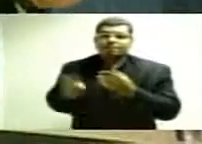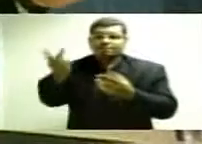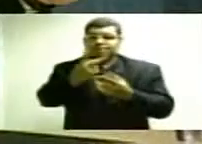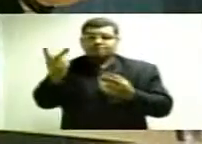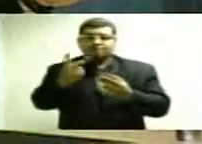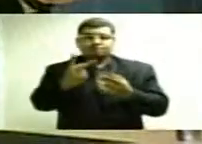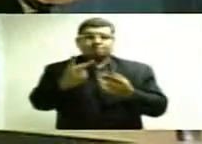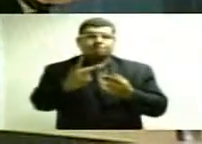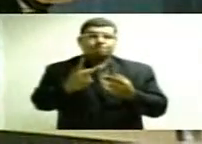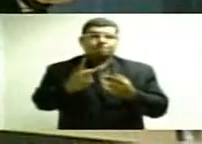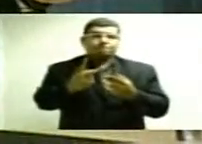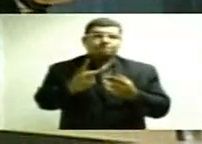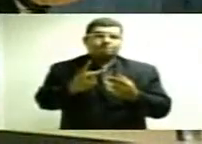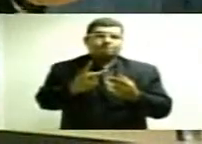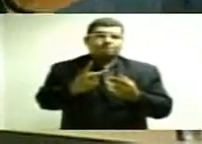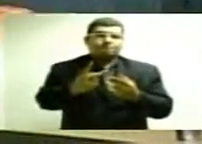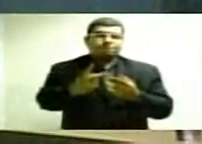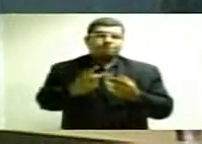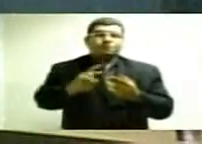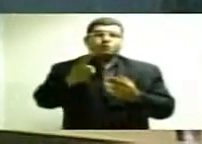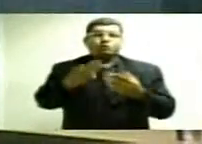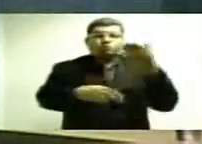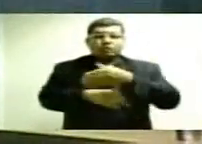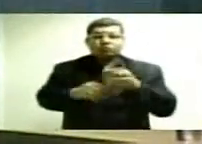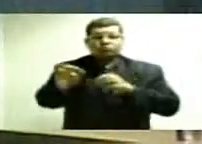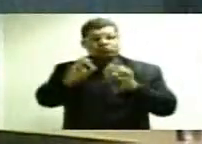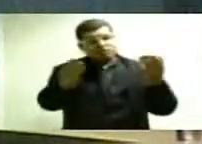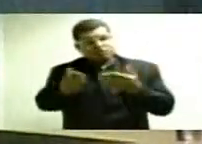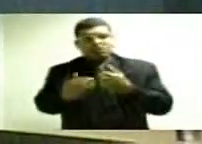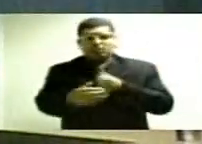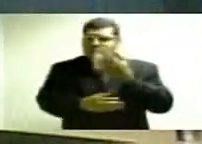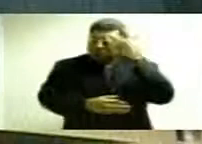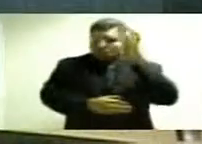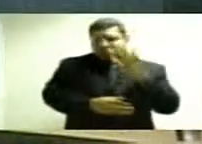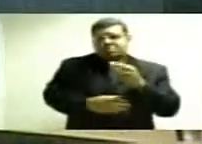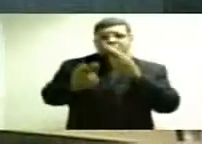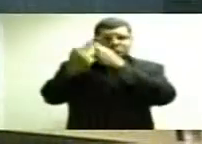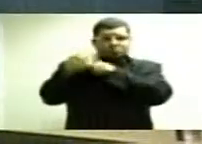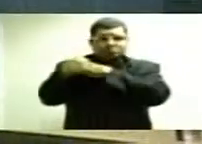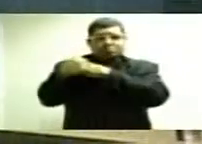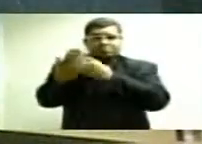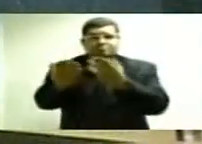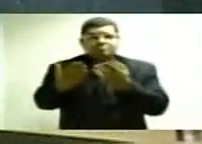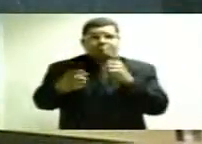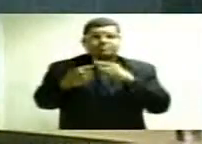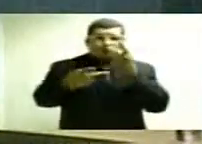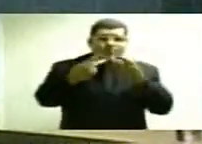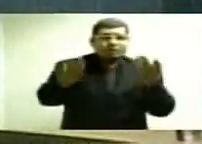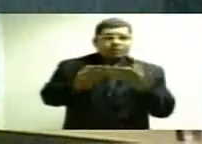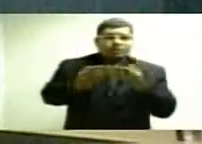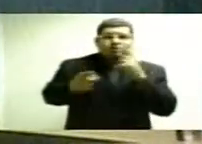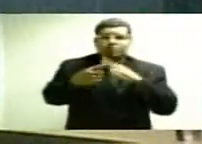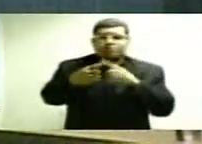duas, uma. Ou o menos provável, e eu não seria irresponsável de dizer isso,